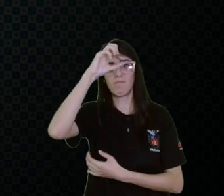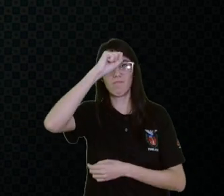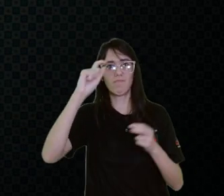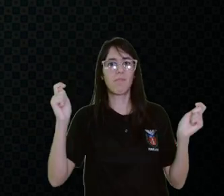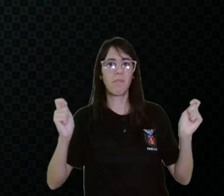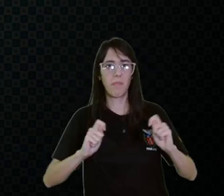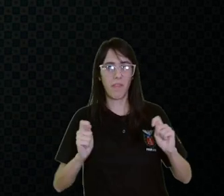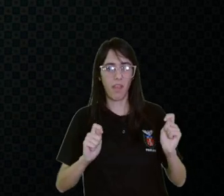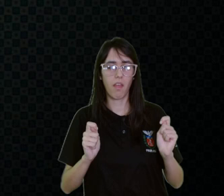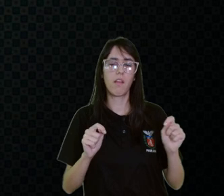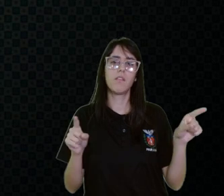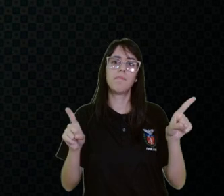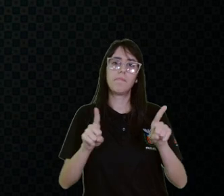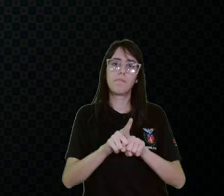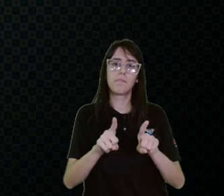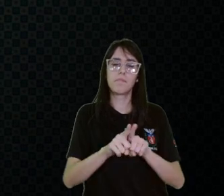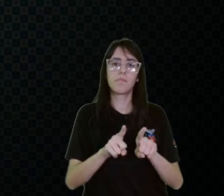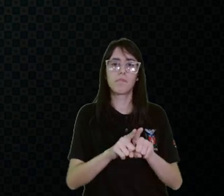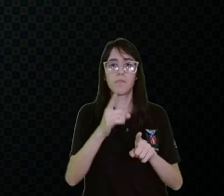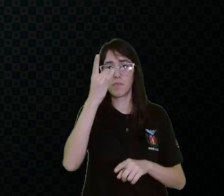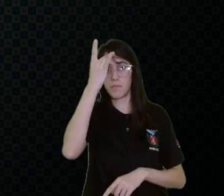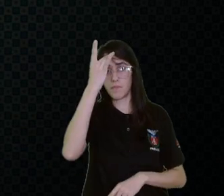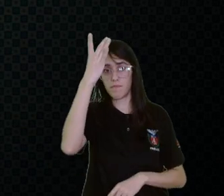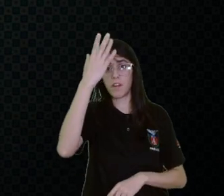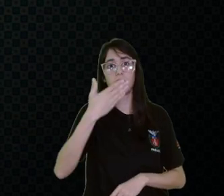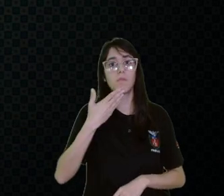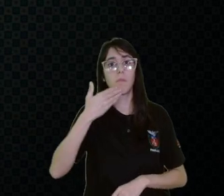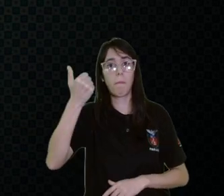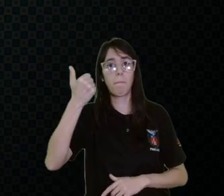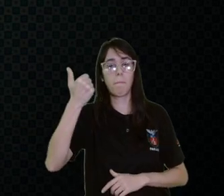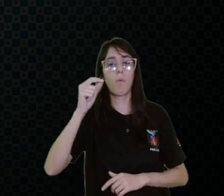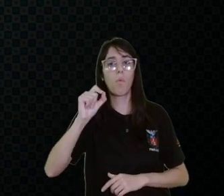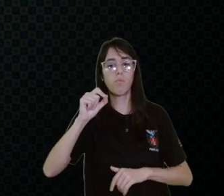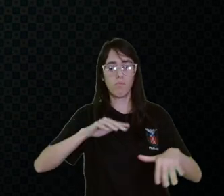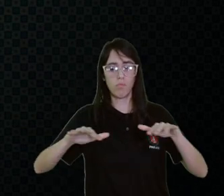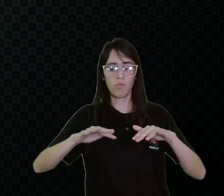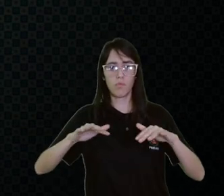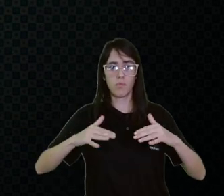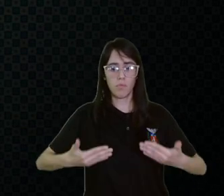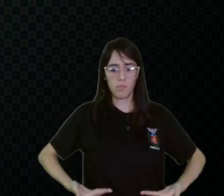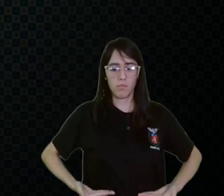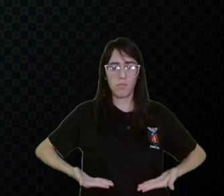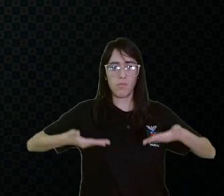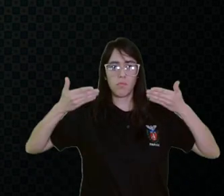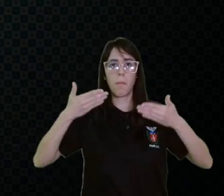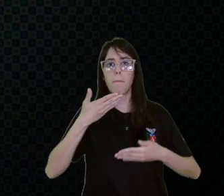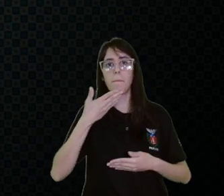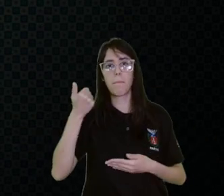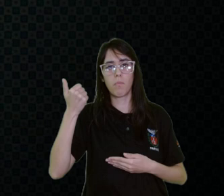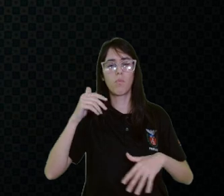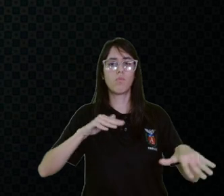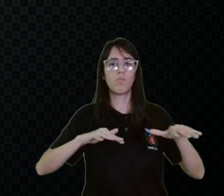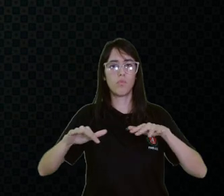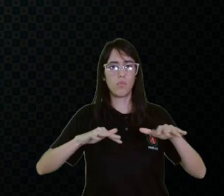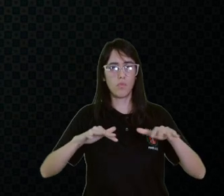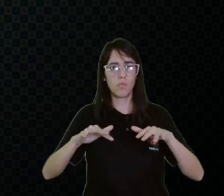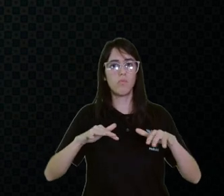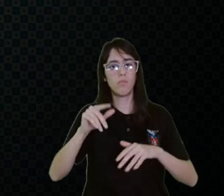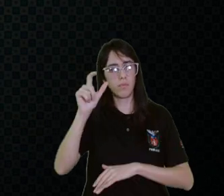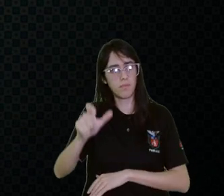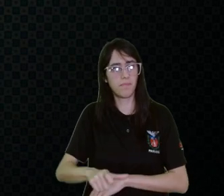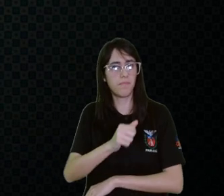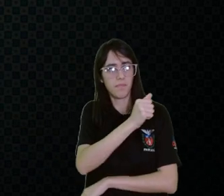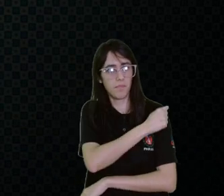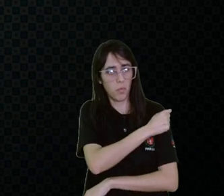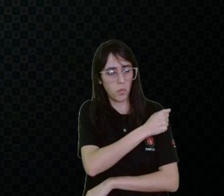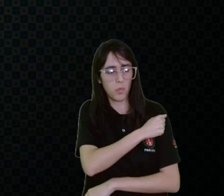facilita essa movimentação de membro superior, potencializa essa habilidade que esse estudante tenha,